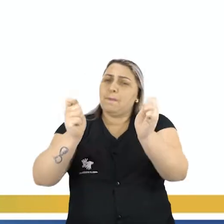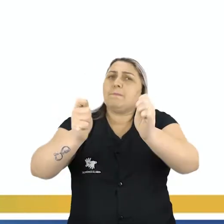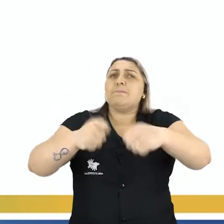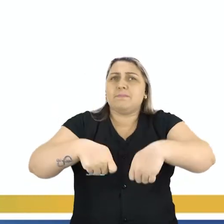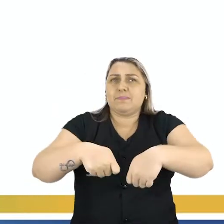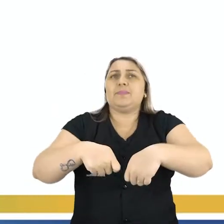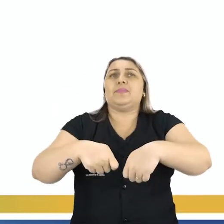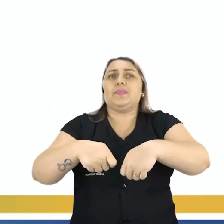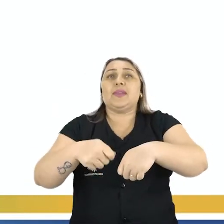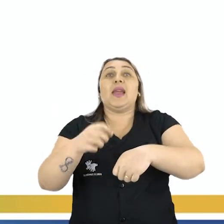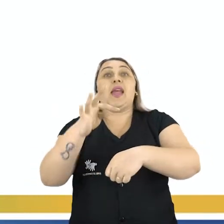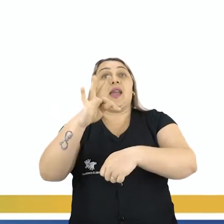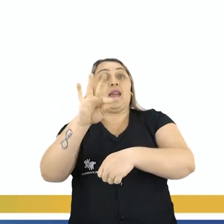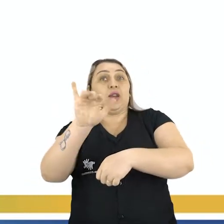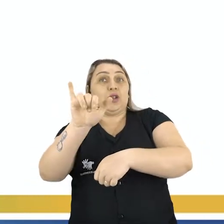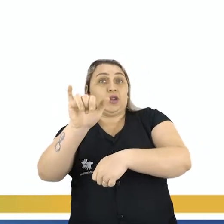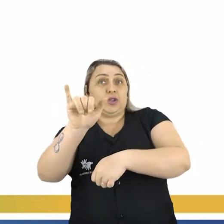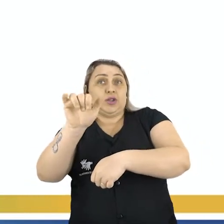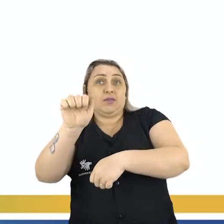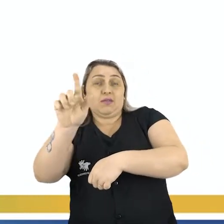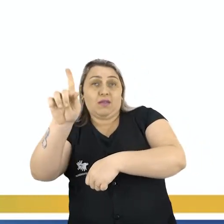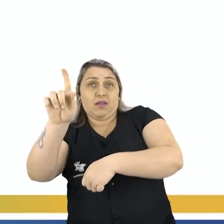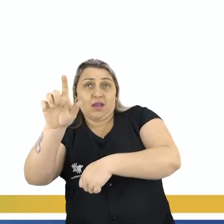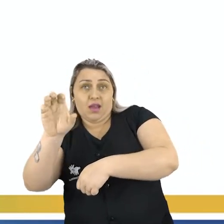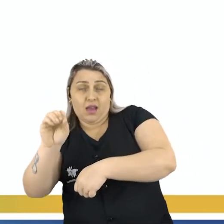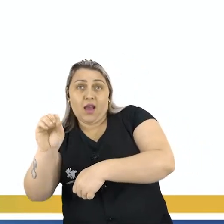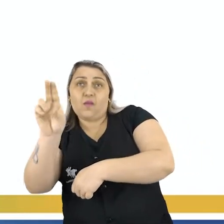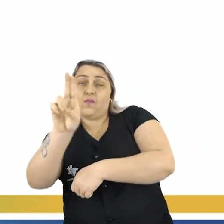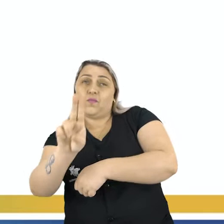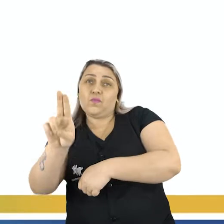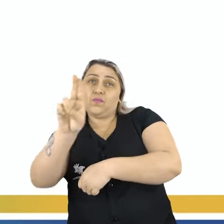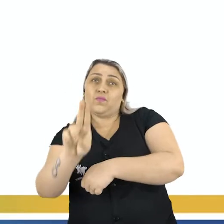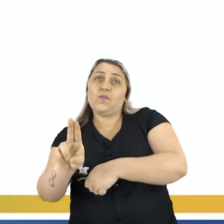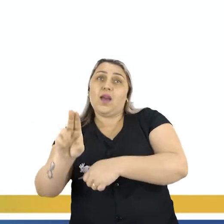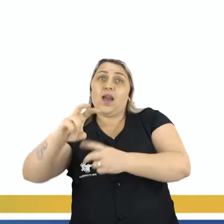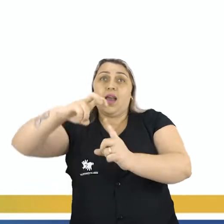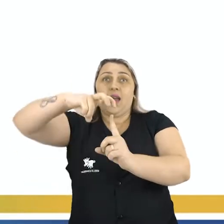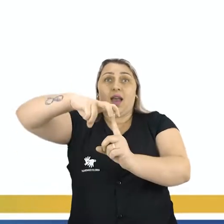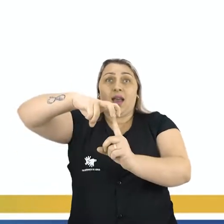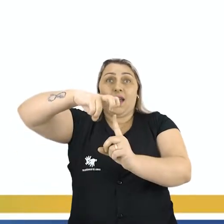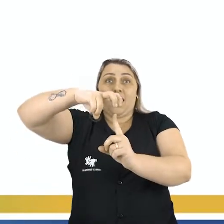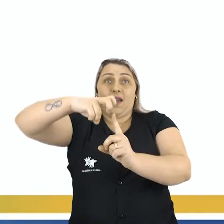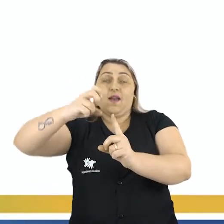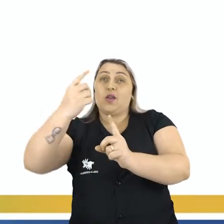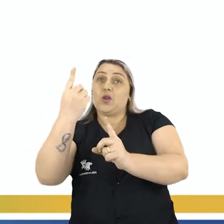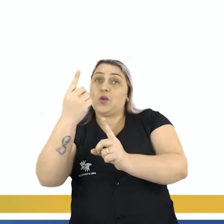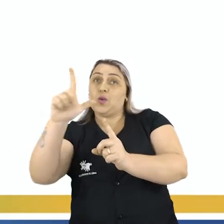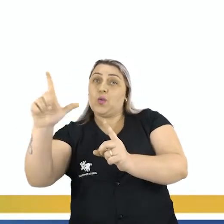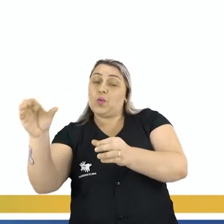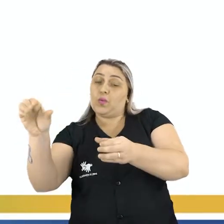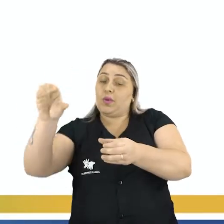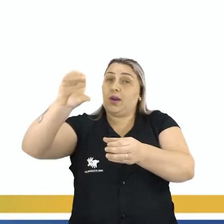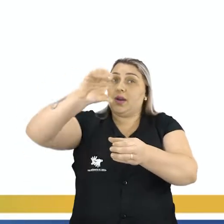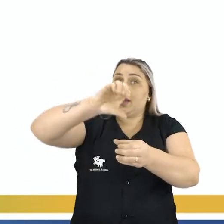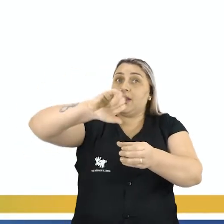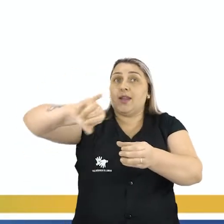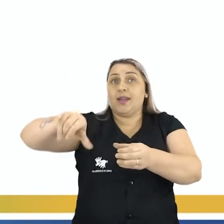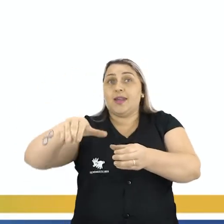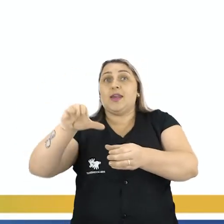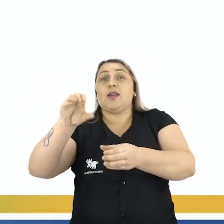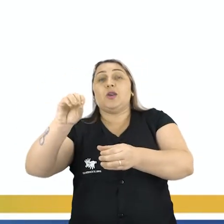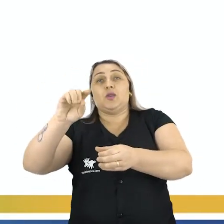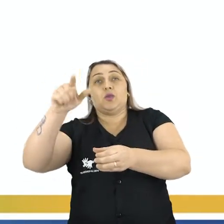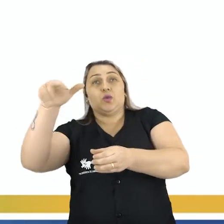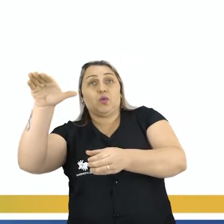Tiago vai encher a vasilha utilizando uma garrafa de 1 litro e João encherá